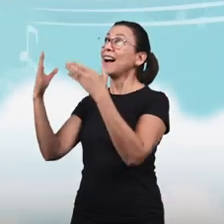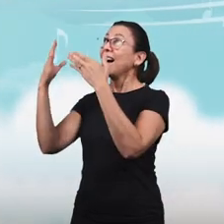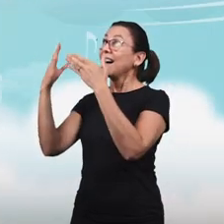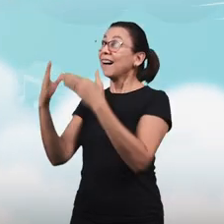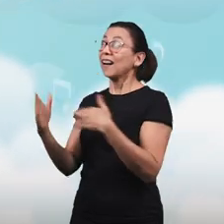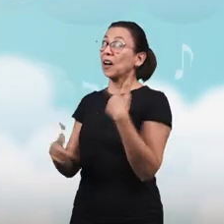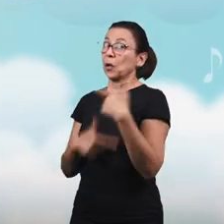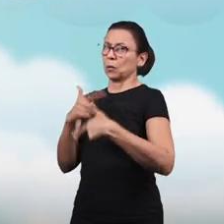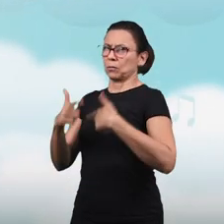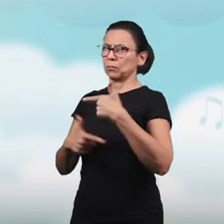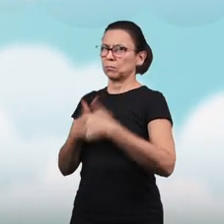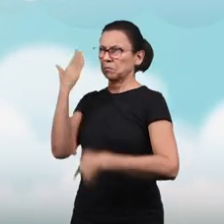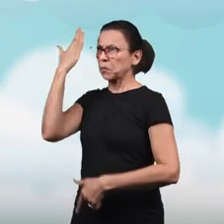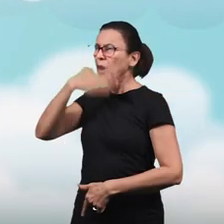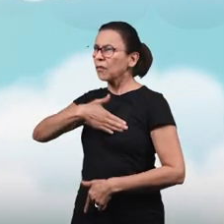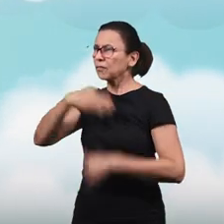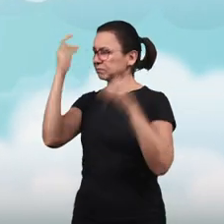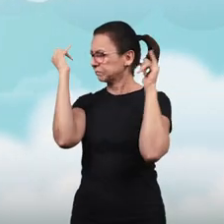Fome e sede